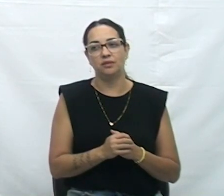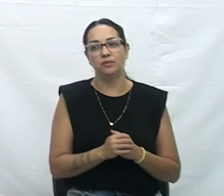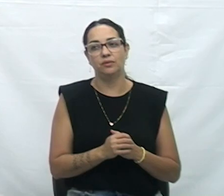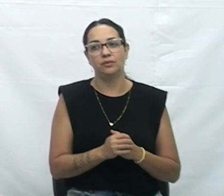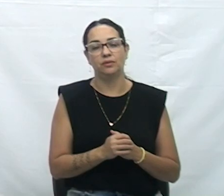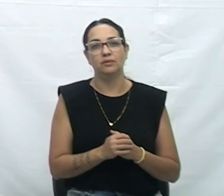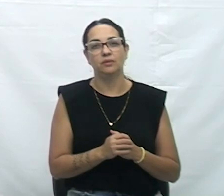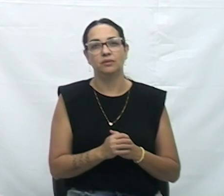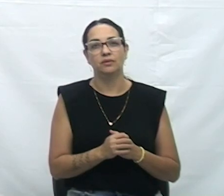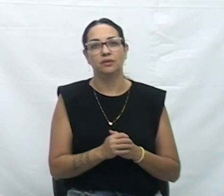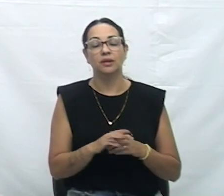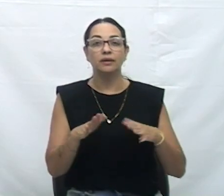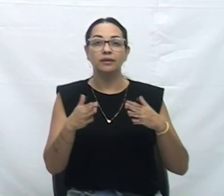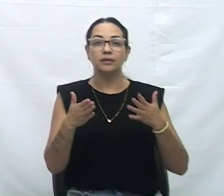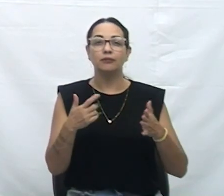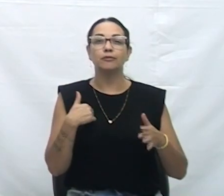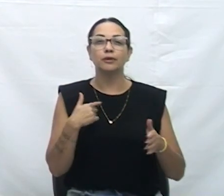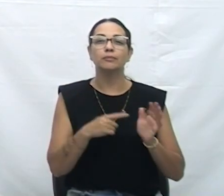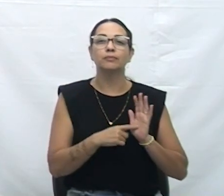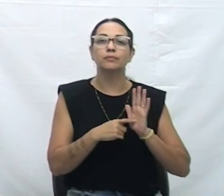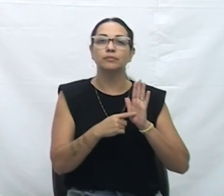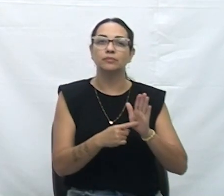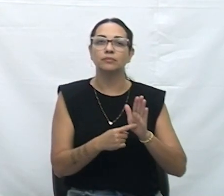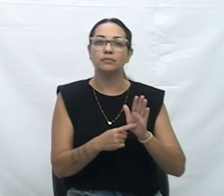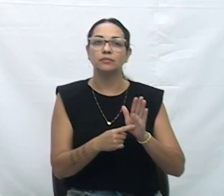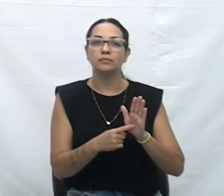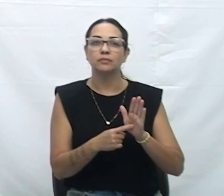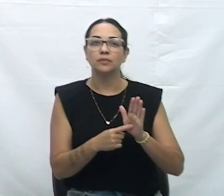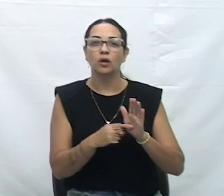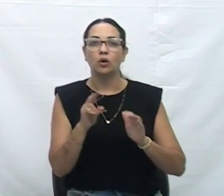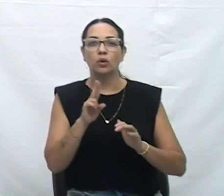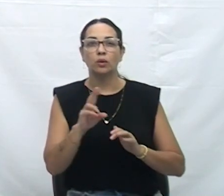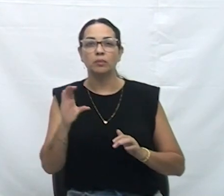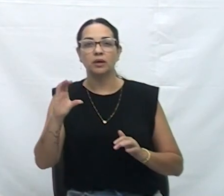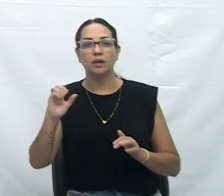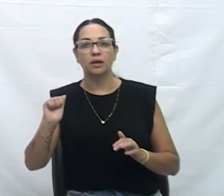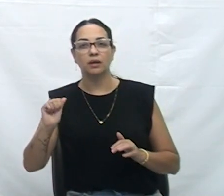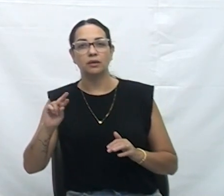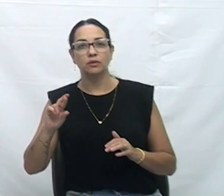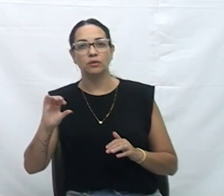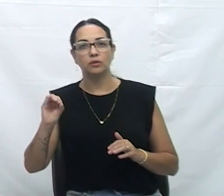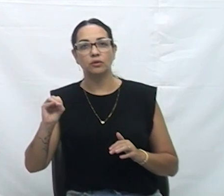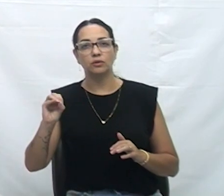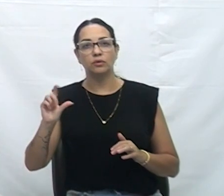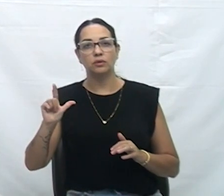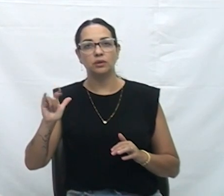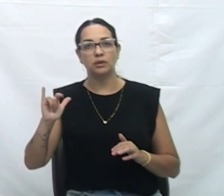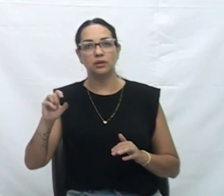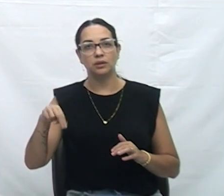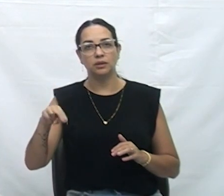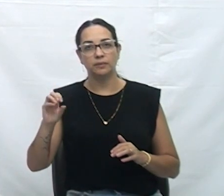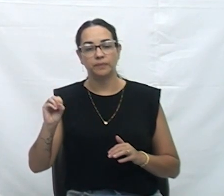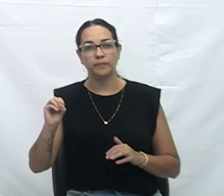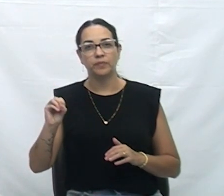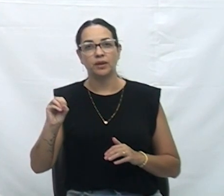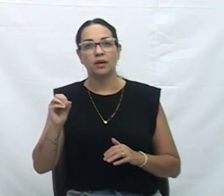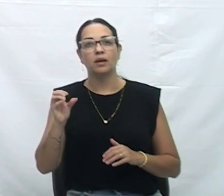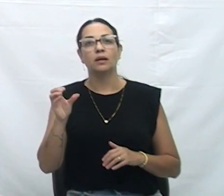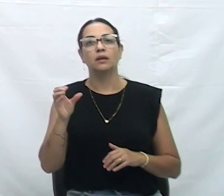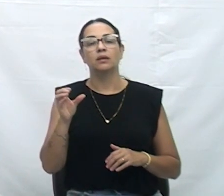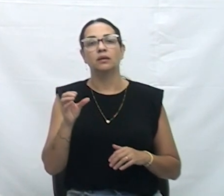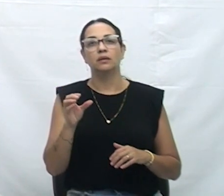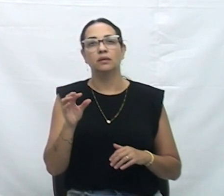Então, queria destacar, na verdade, o nome da Caroline Brunel Matias, que foi uma funcionária da